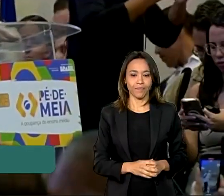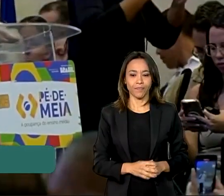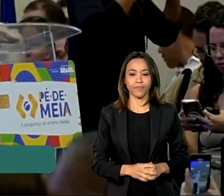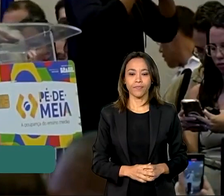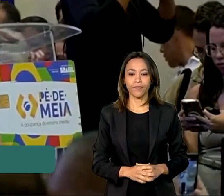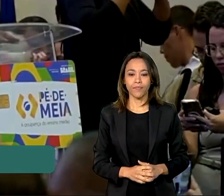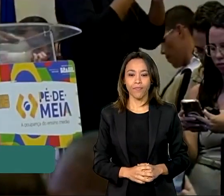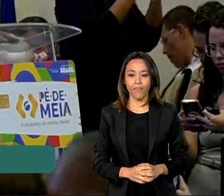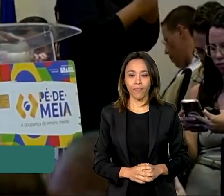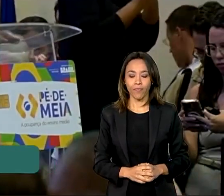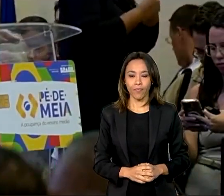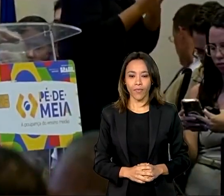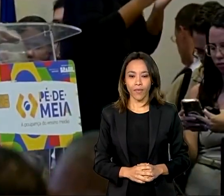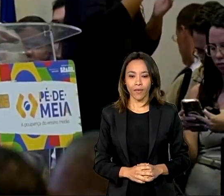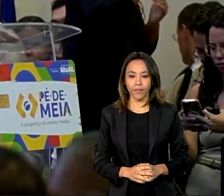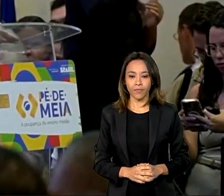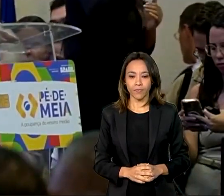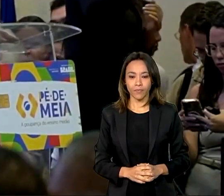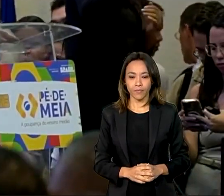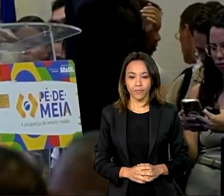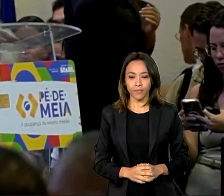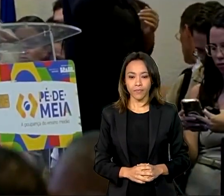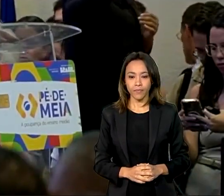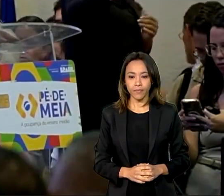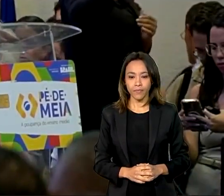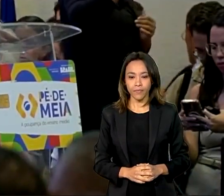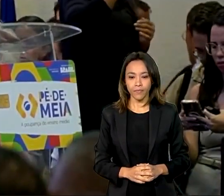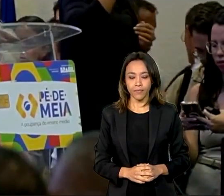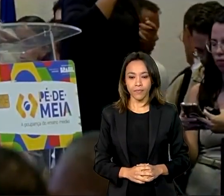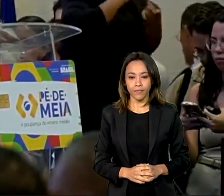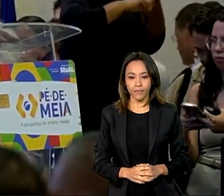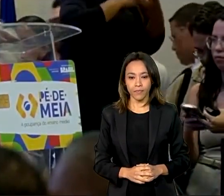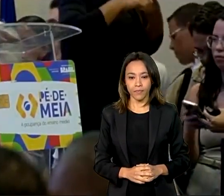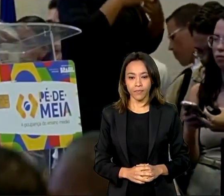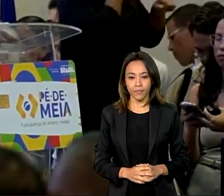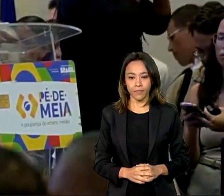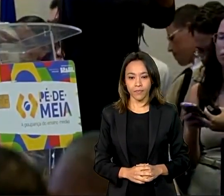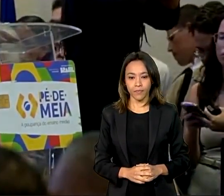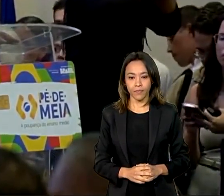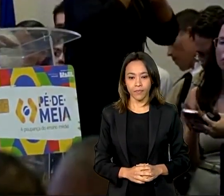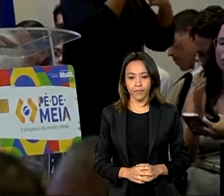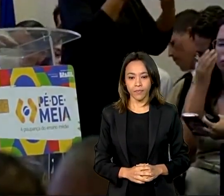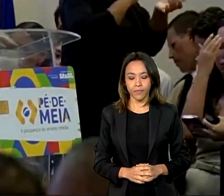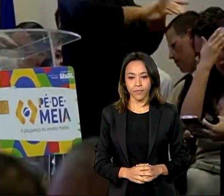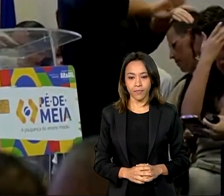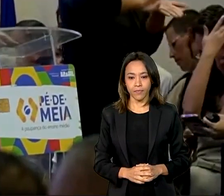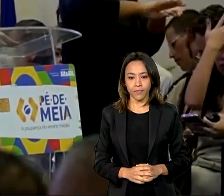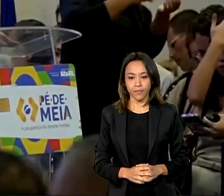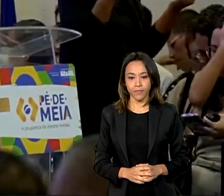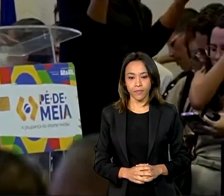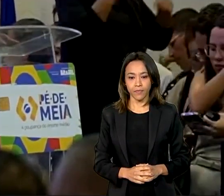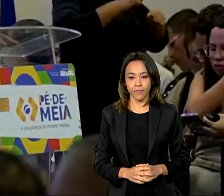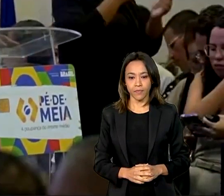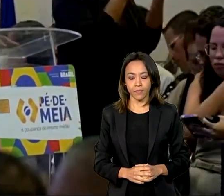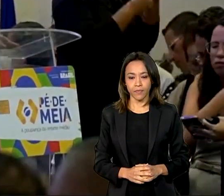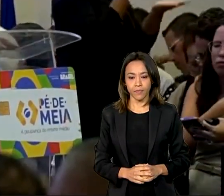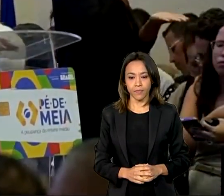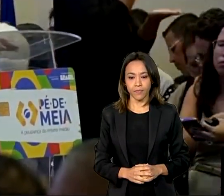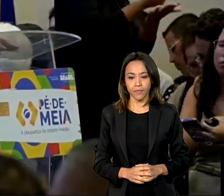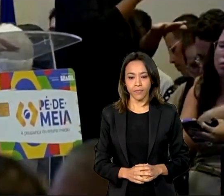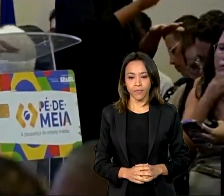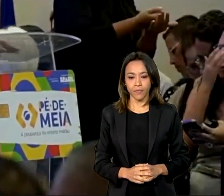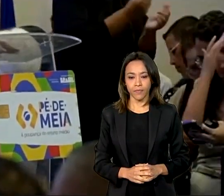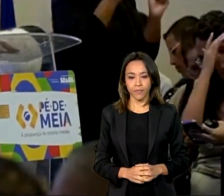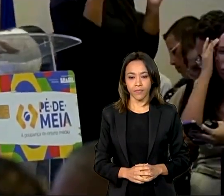tem, os estudantes podem ter acesso aos recursos do programa sem precisar ir a uma agência. O aplicativo fica disponível para baixar nas lojas,